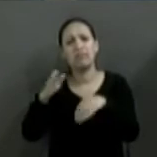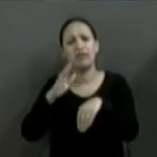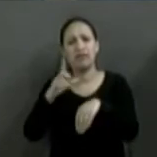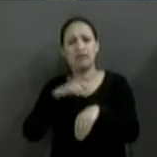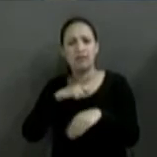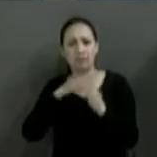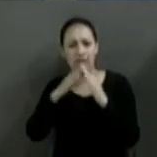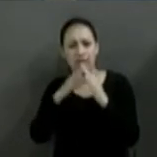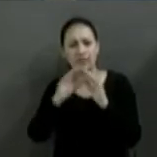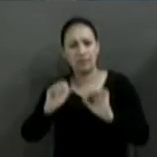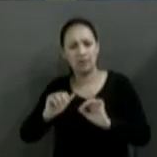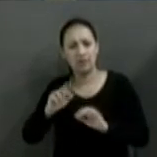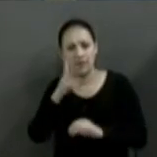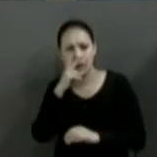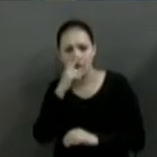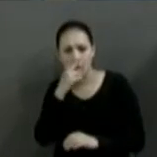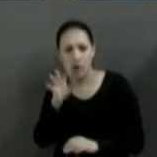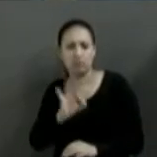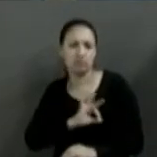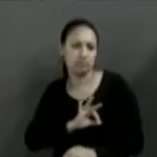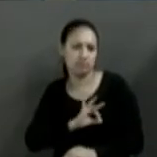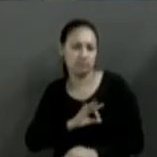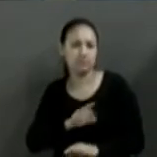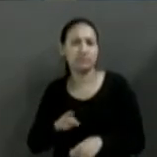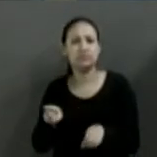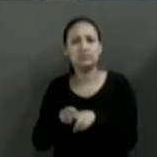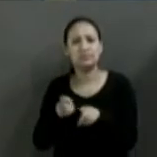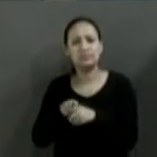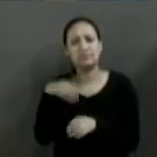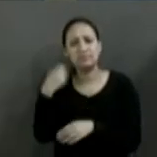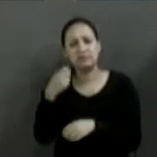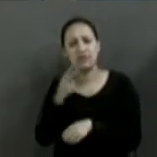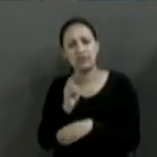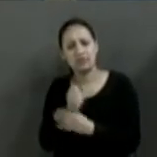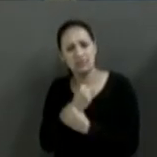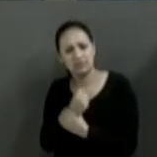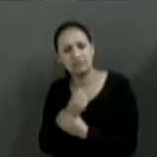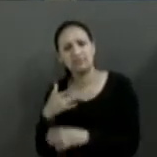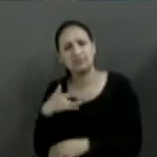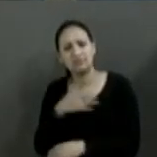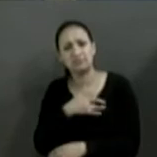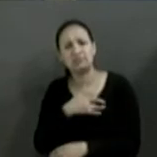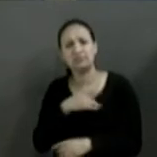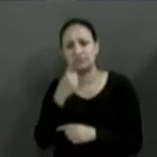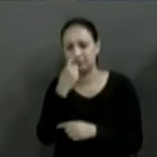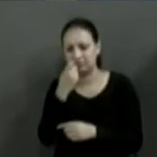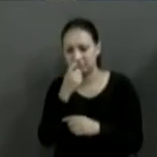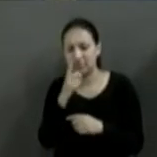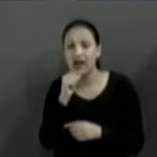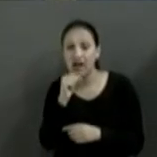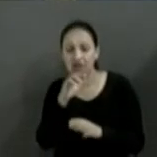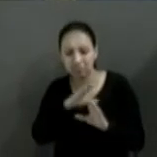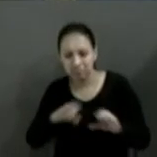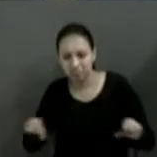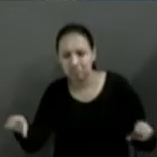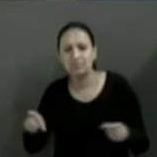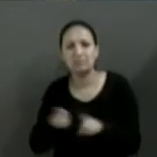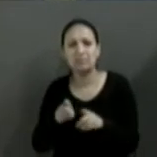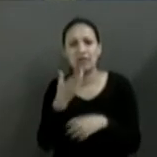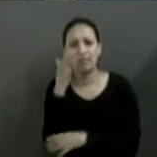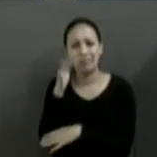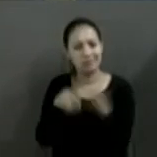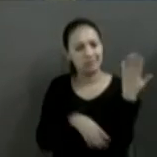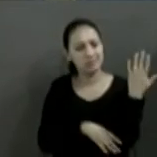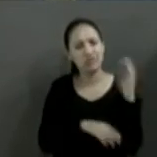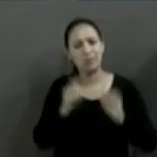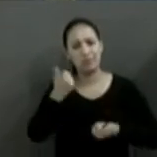Porque a habitação popular dialoga com segurança, dialoga com saúde, com saneamento, com meio ambiente e também com a